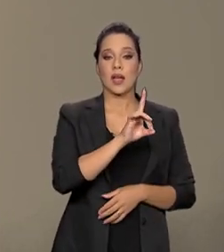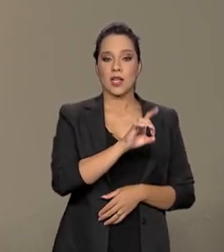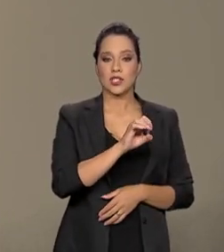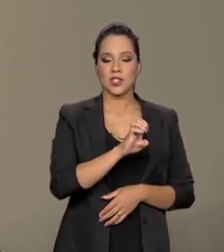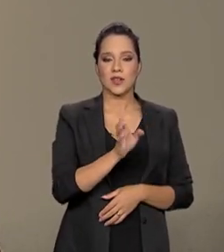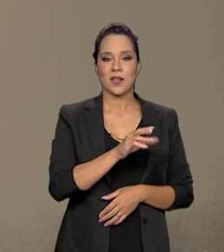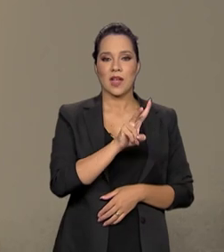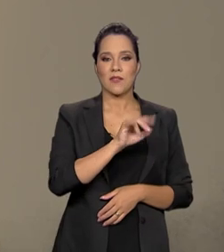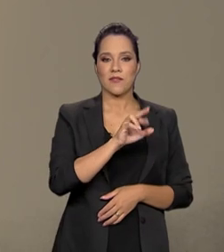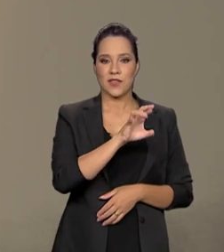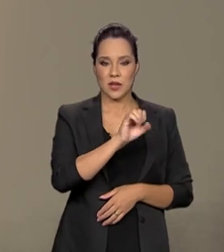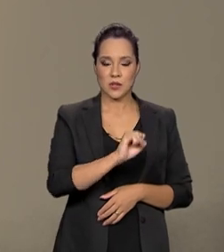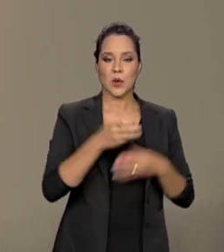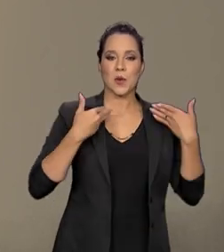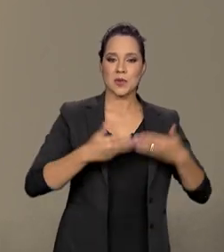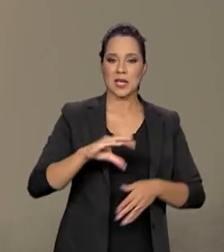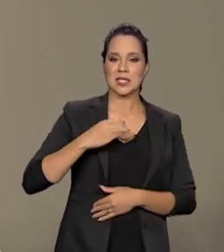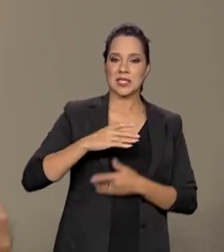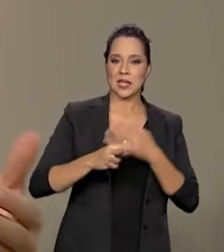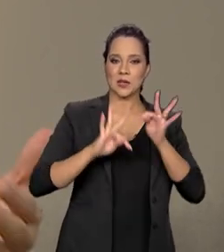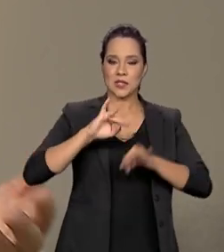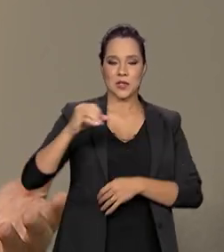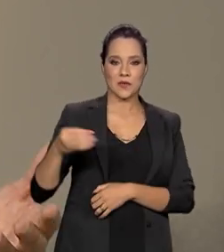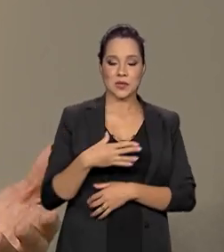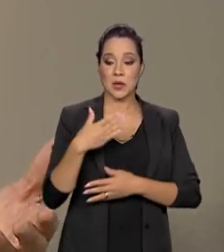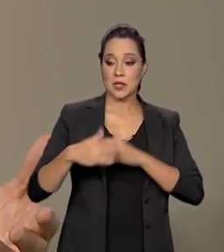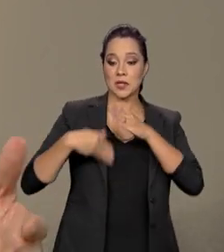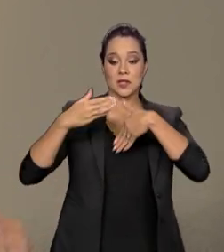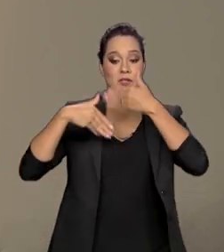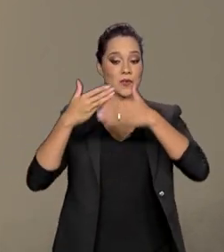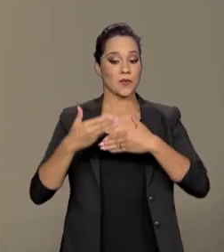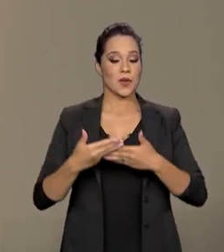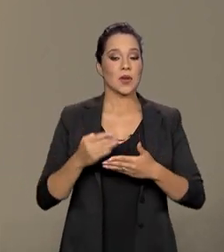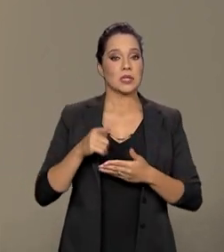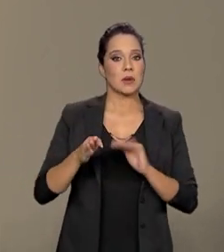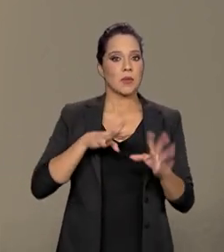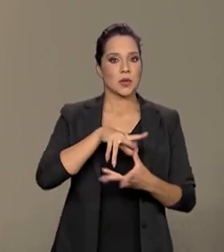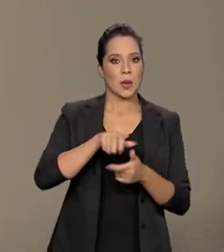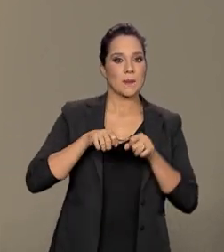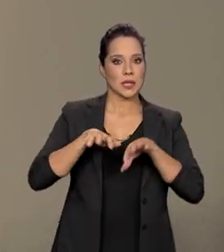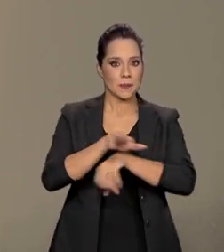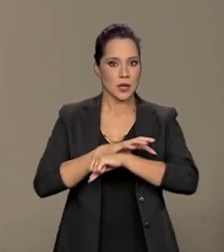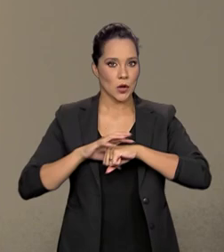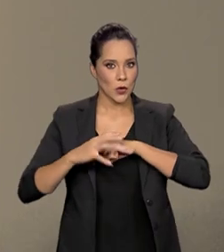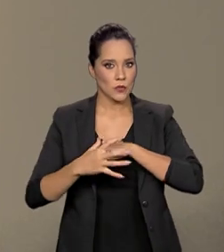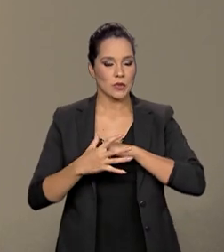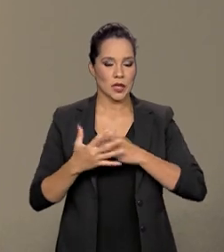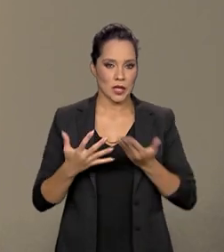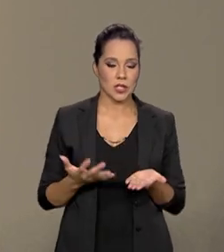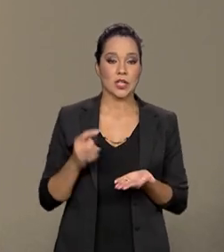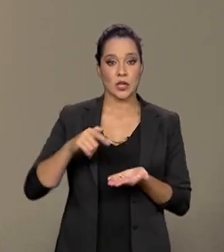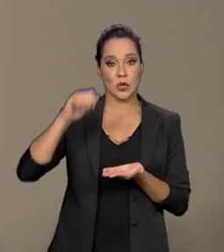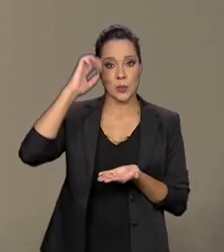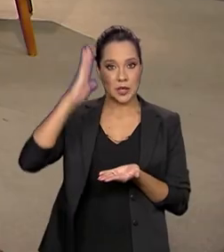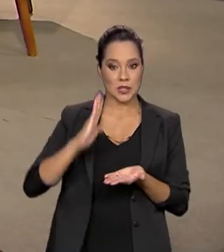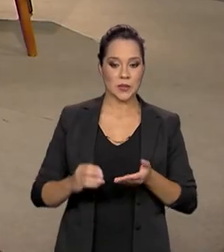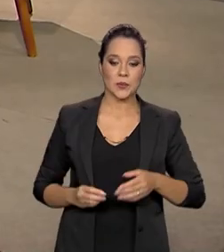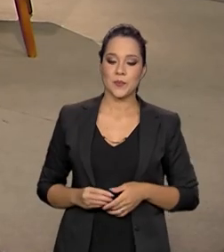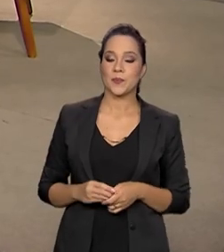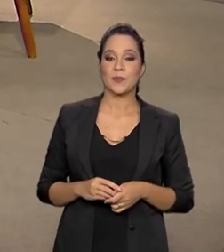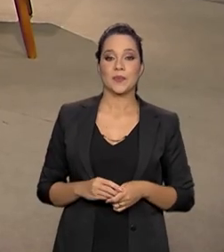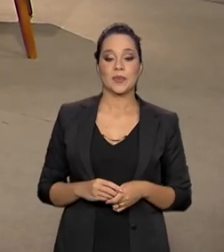Ministério da Ciência, Tecnologia e Inovações desenvolveu por conta da pandemia da Covid-19 aqui no Brasil.